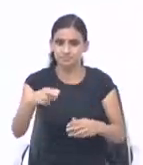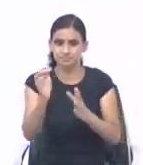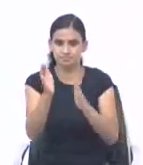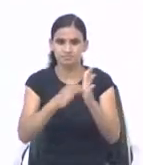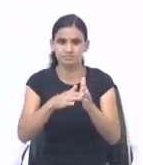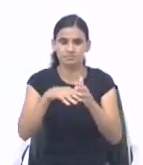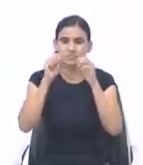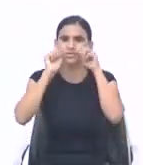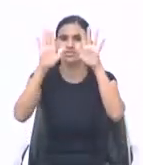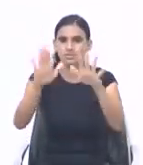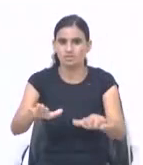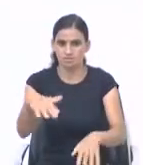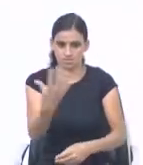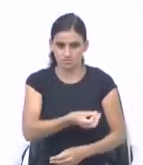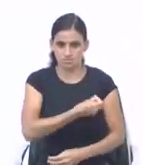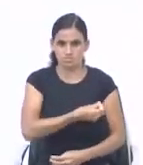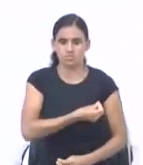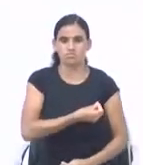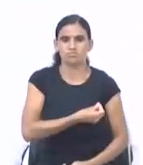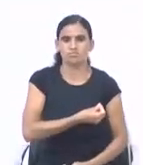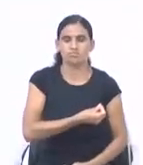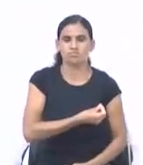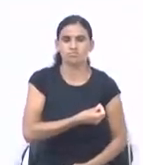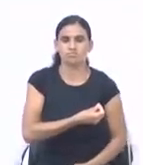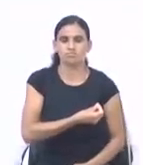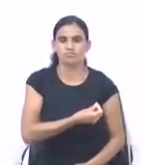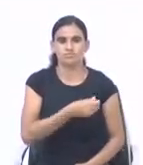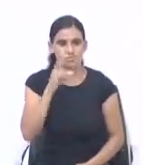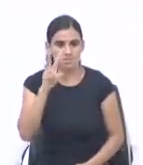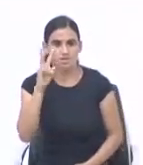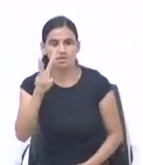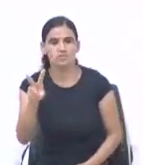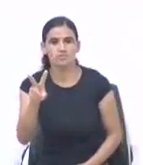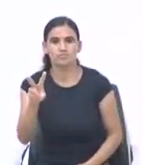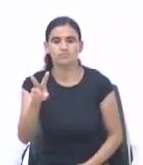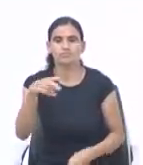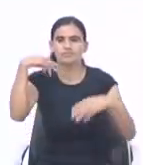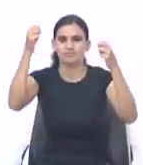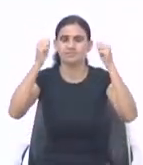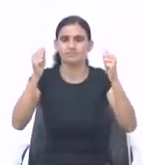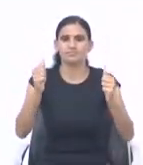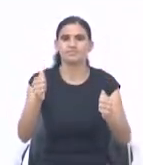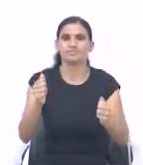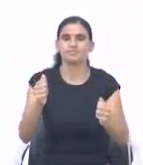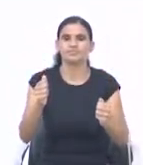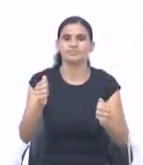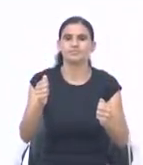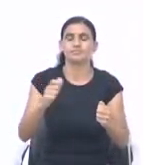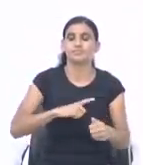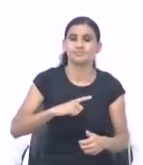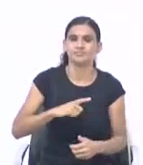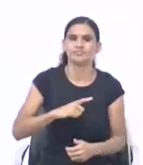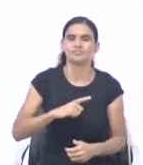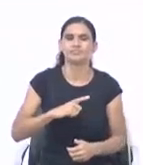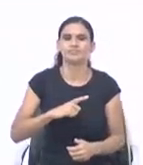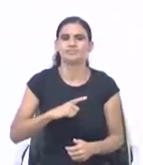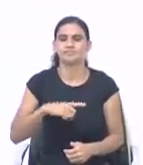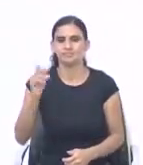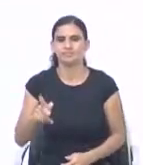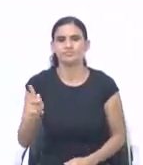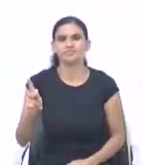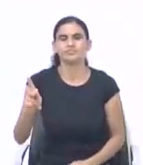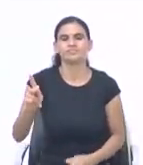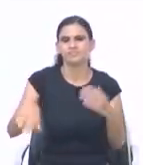receba essa bênção sobre a sua vida. Olha só, nós não só temos em graça, nós não só temos sempre, mas nós vamos ter